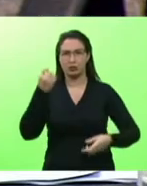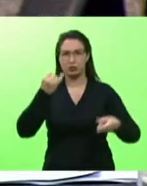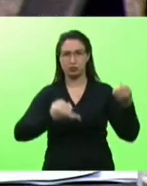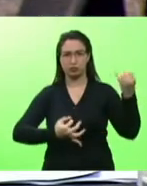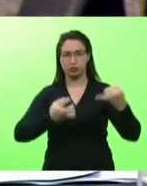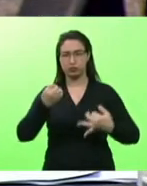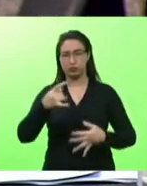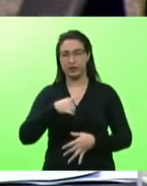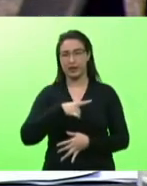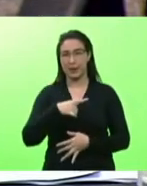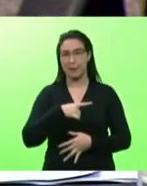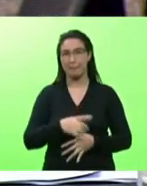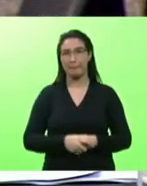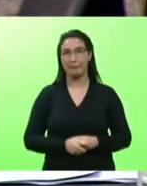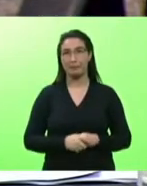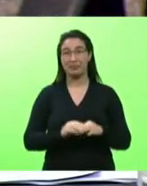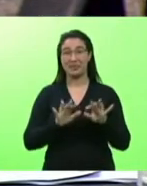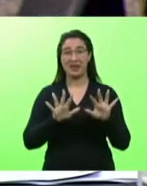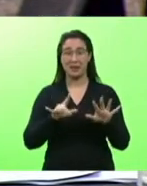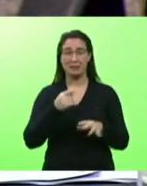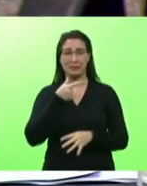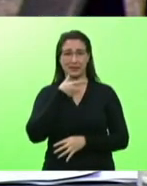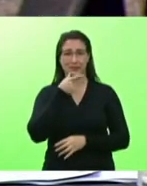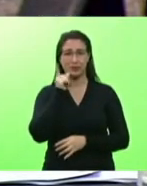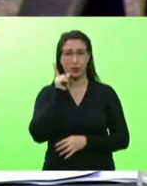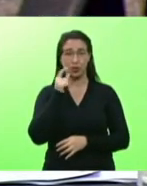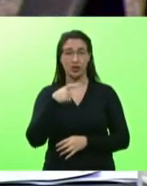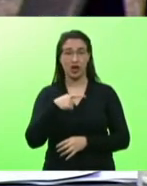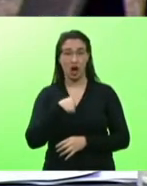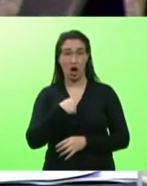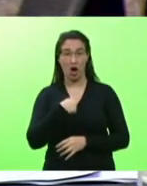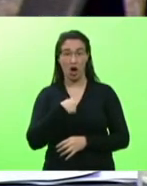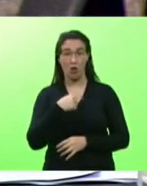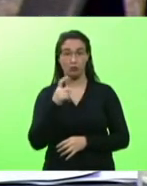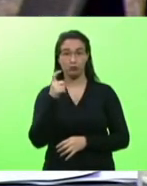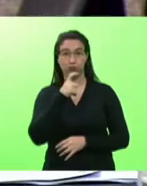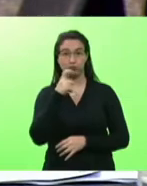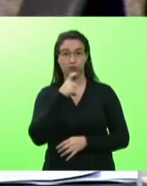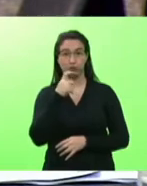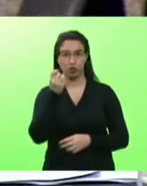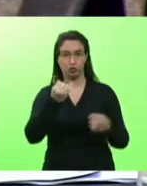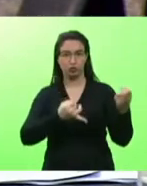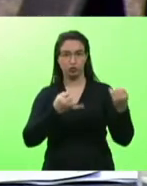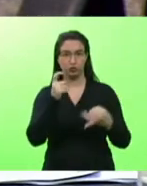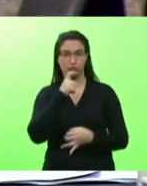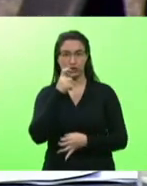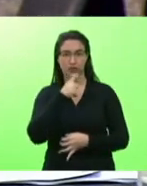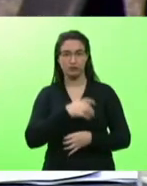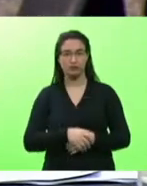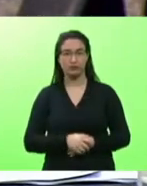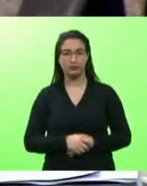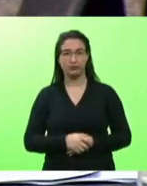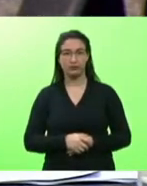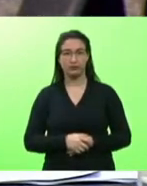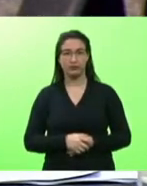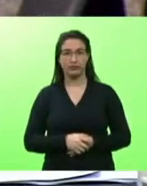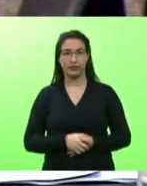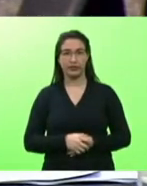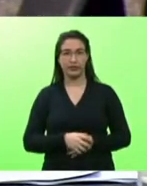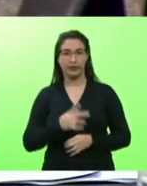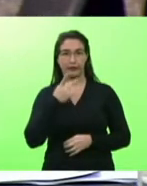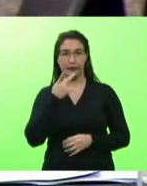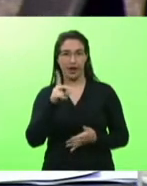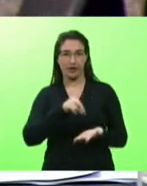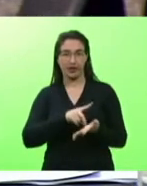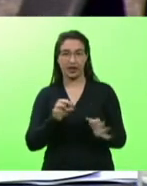Mas o fato é que ontem eu menti aqui. Menti, não. Eu faltei com a verdade quando eu